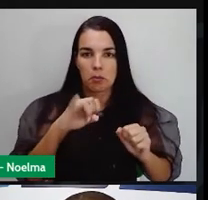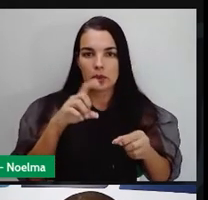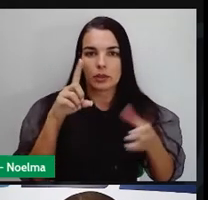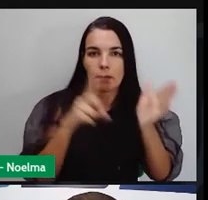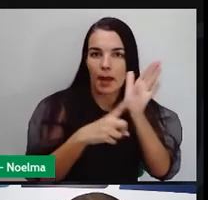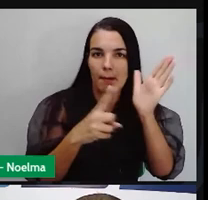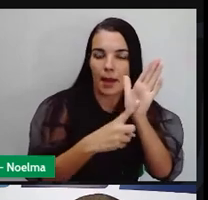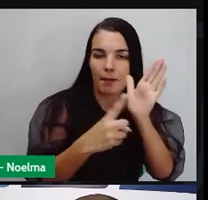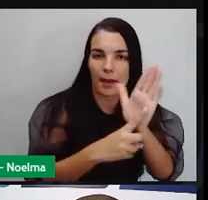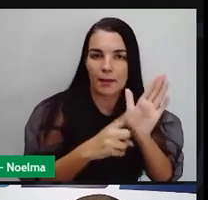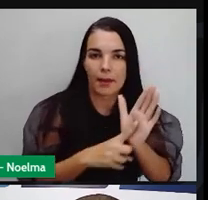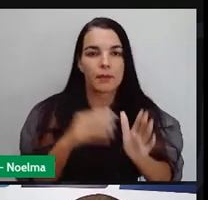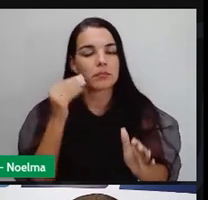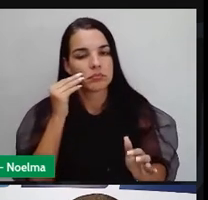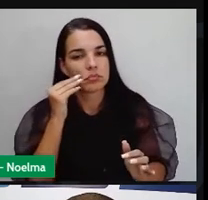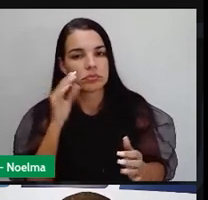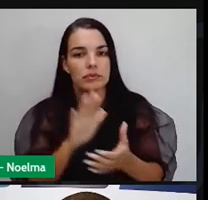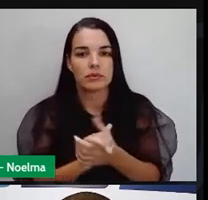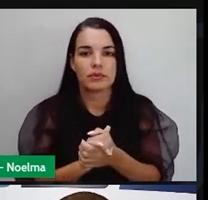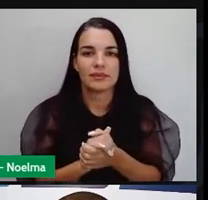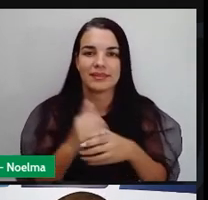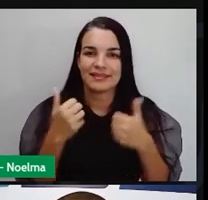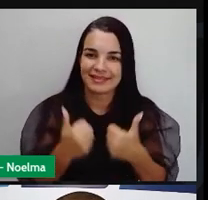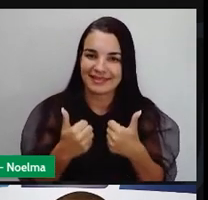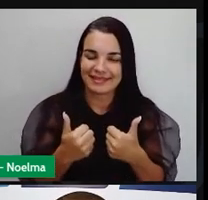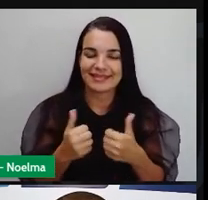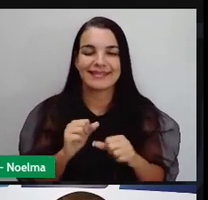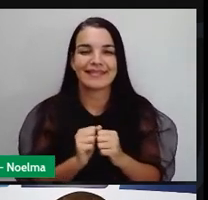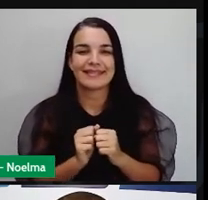chegar até ela. E é isso, meu povo.